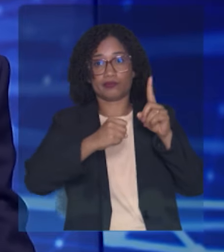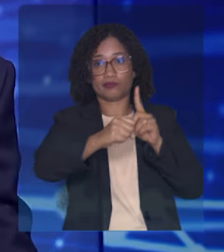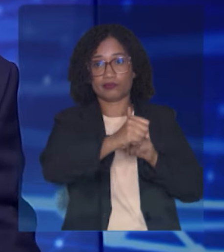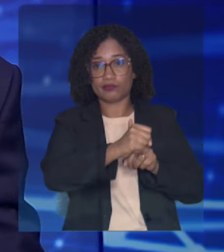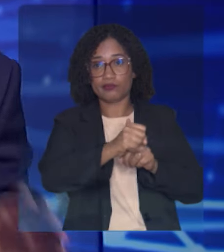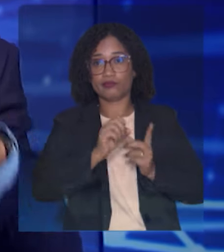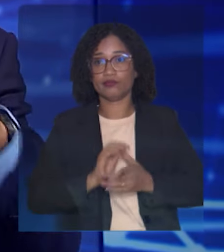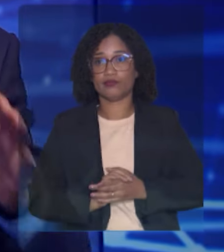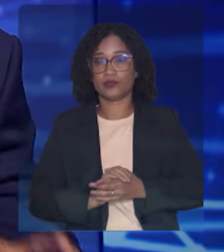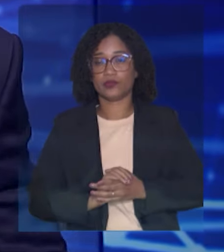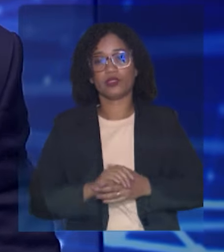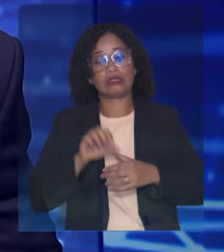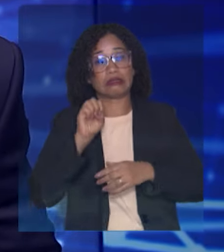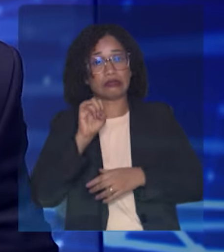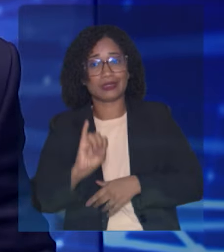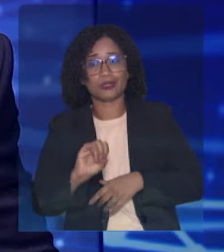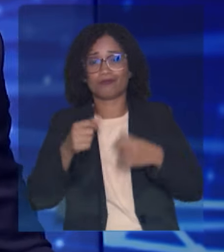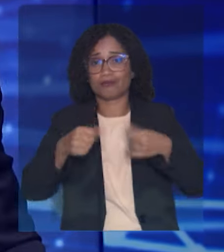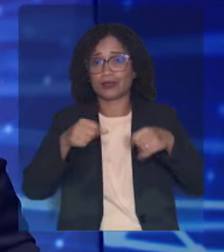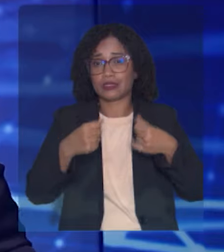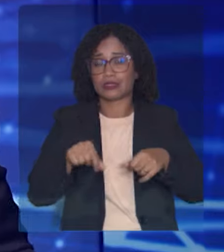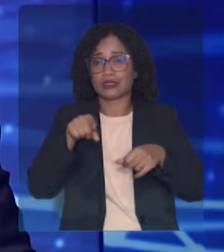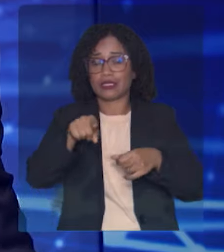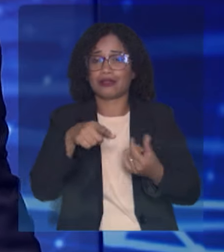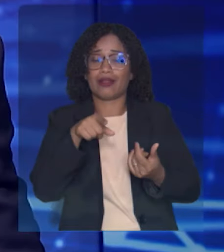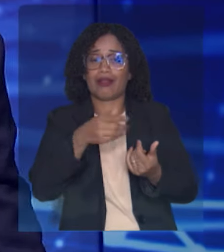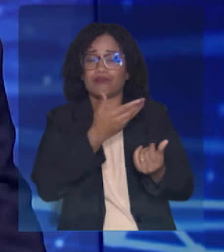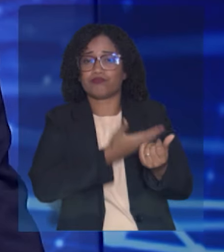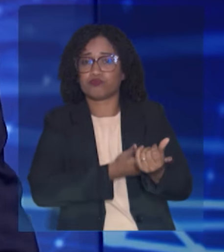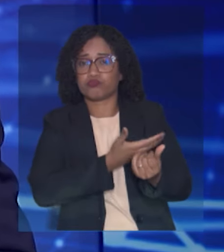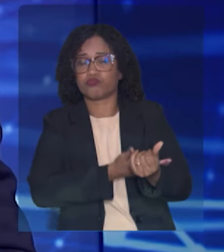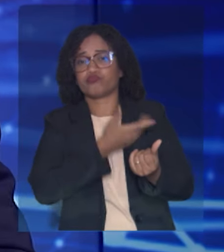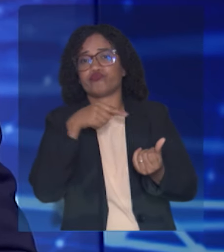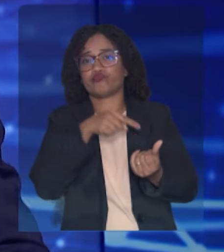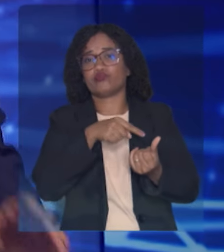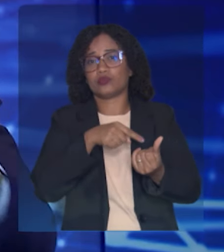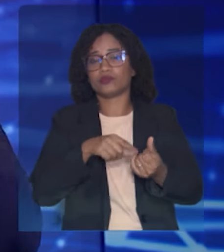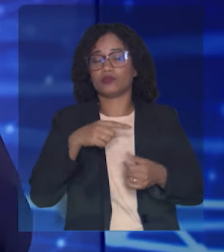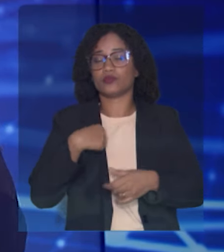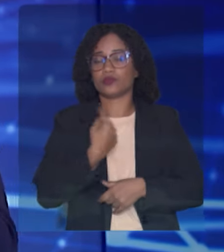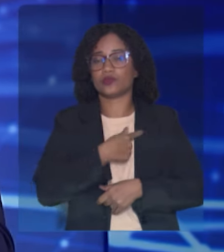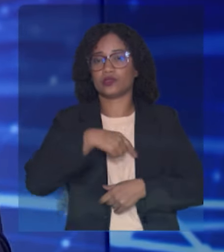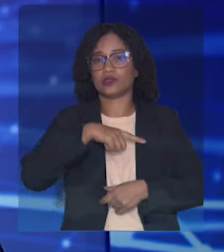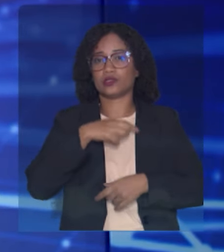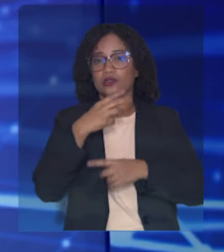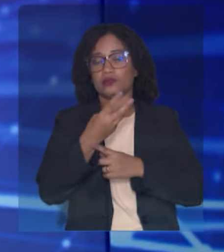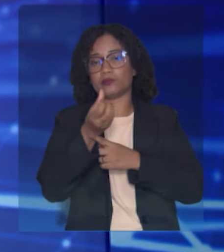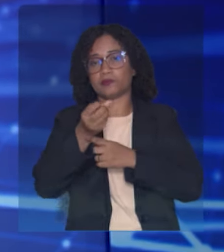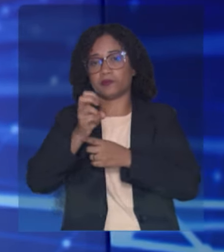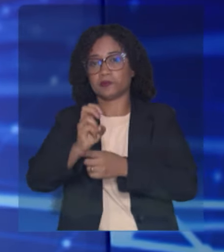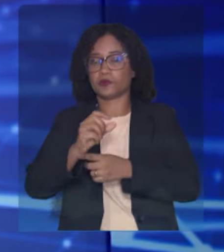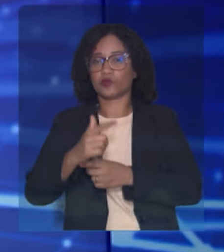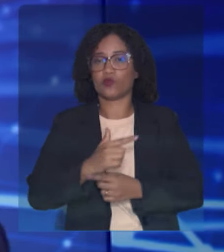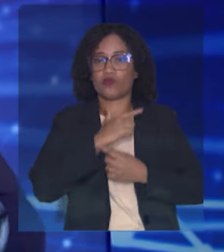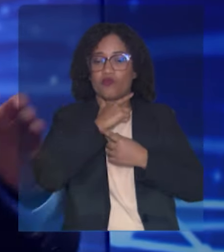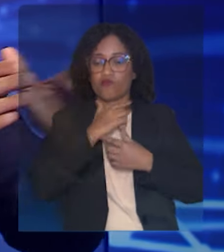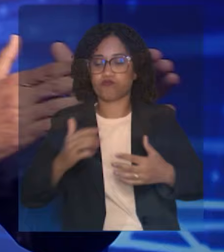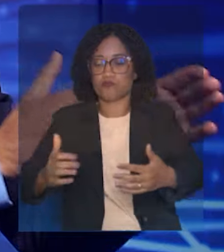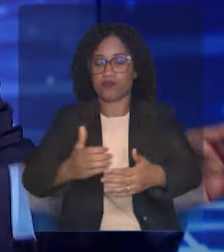nós temos 385 vagas para acolher essas pessoas. As pessoas em situação de rua aqui em Salvador